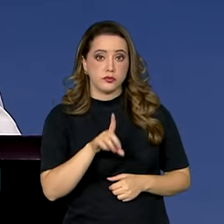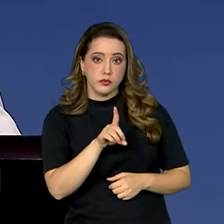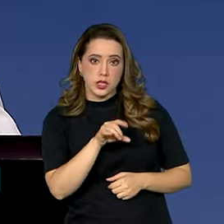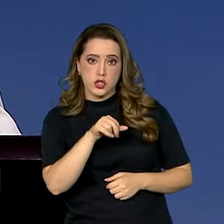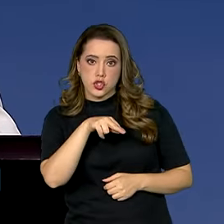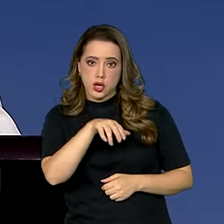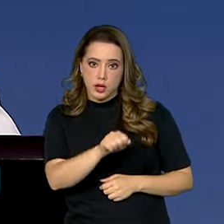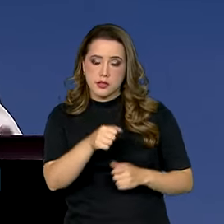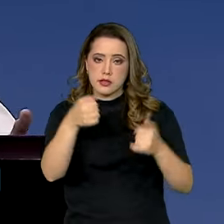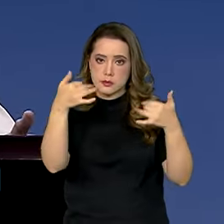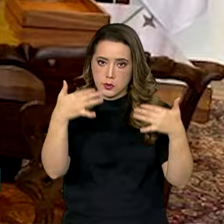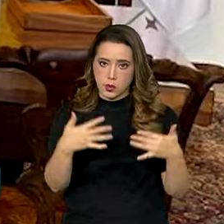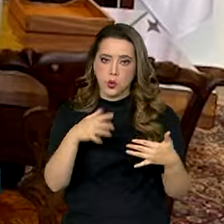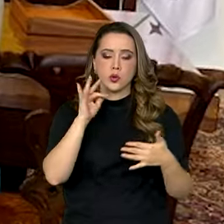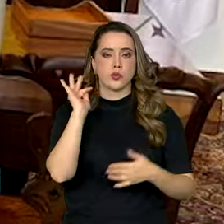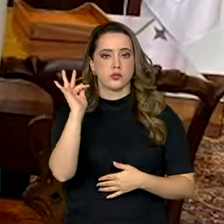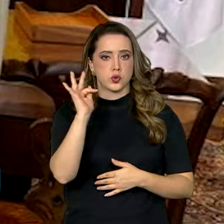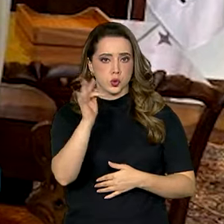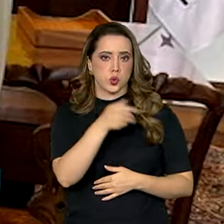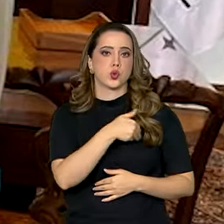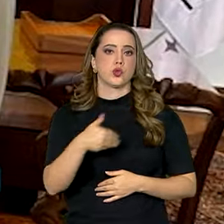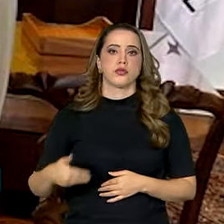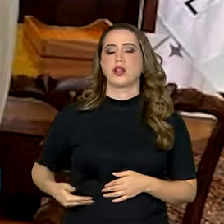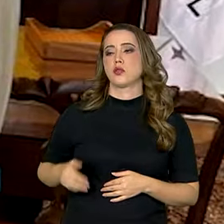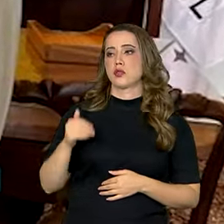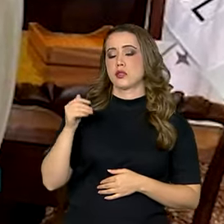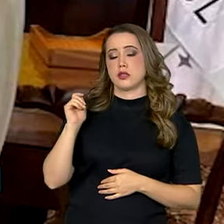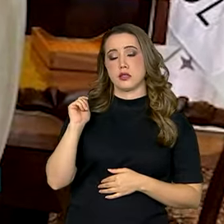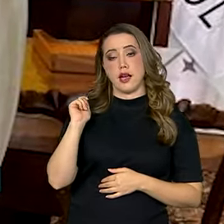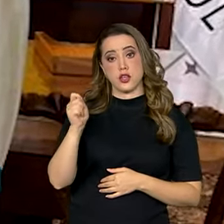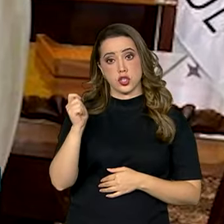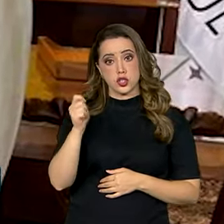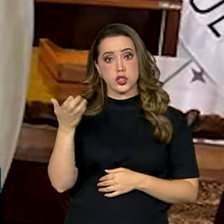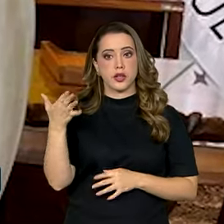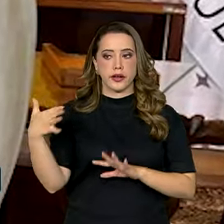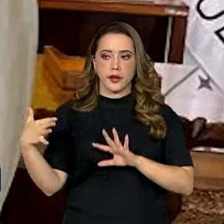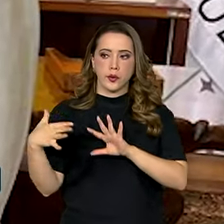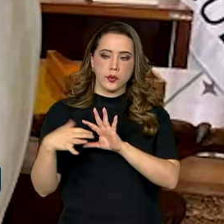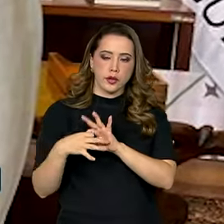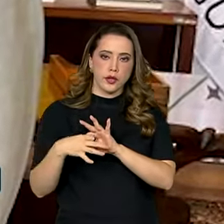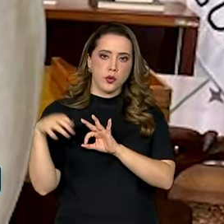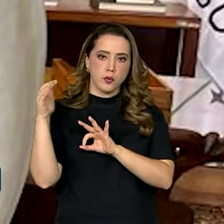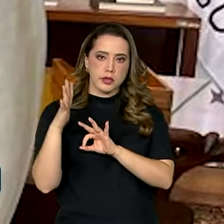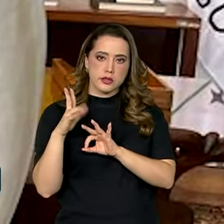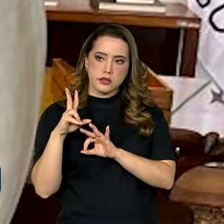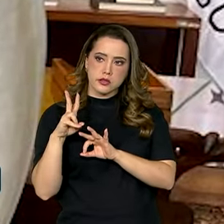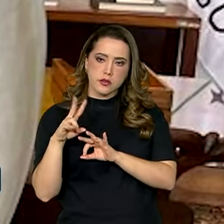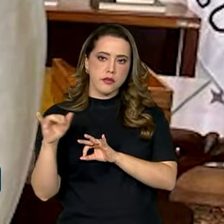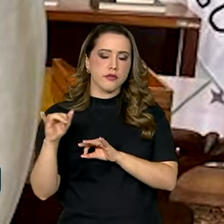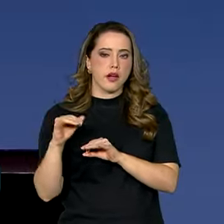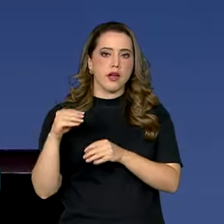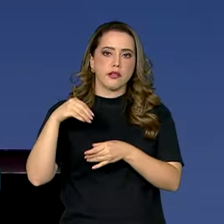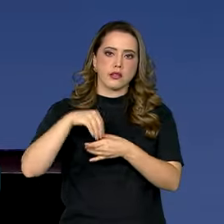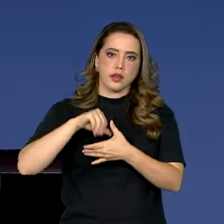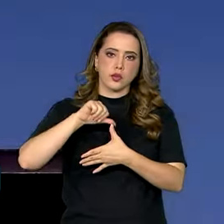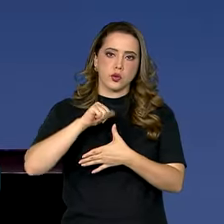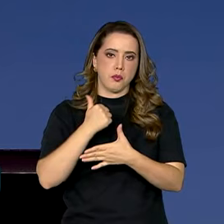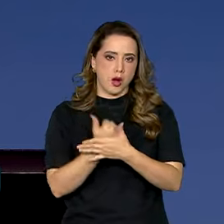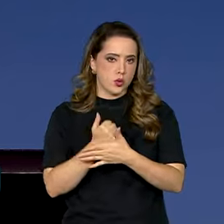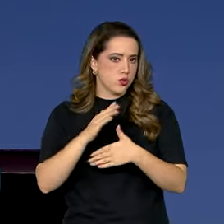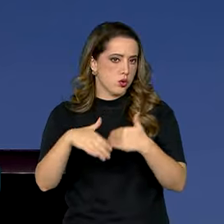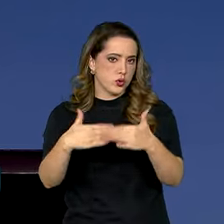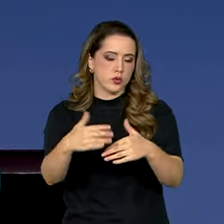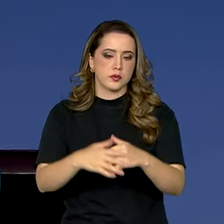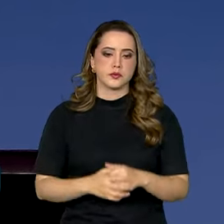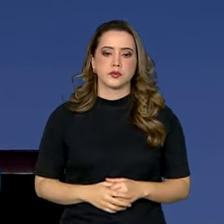o futuro governo argentino pretende manter a parceria com o Brasil e seguir no Mercosul. Conversamos, por